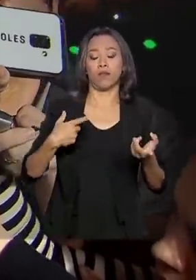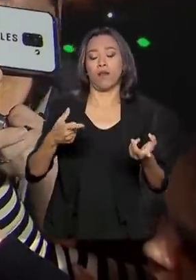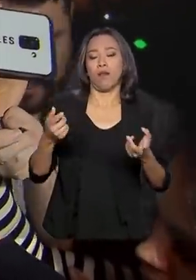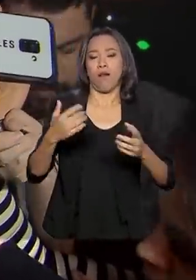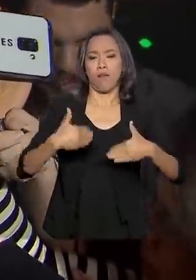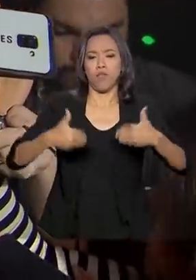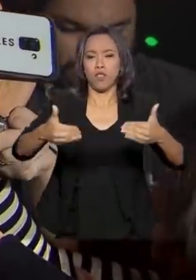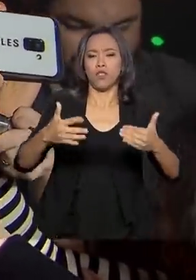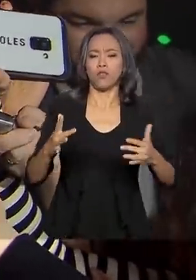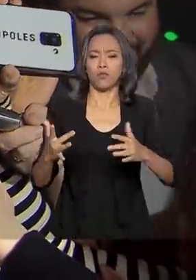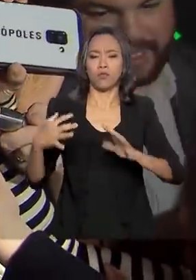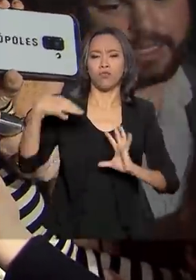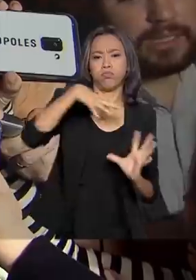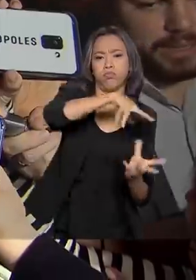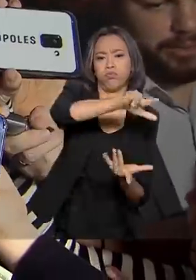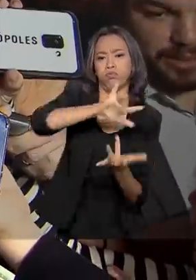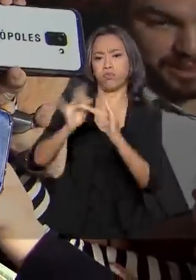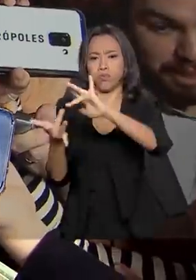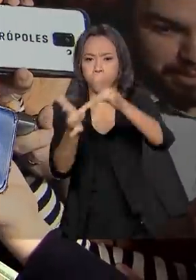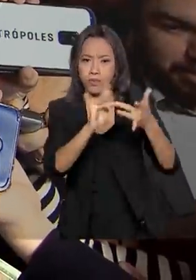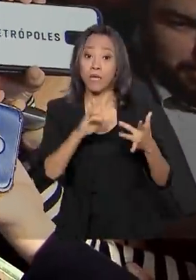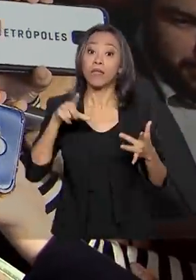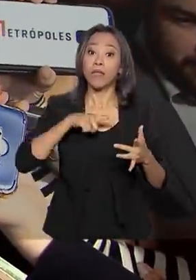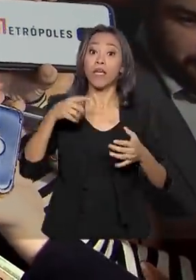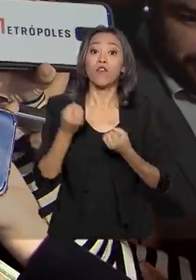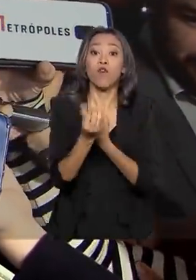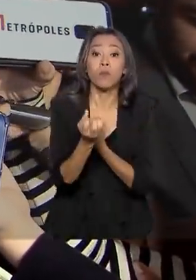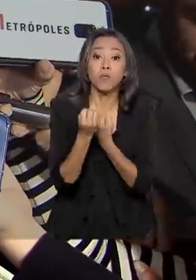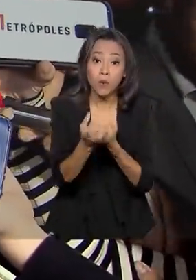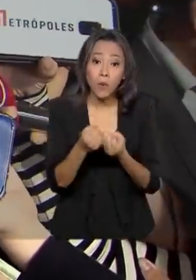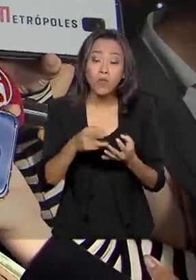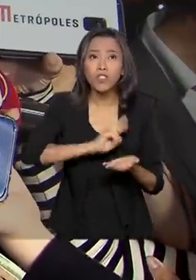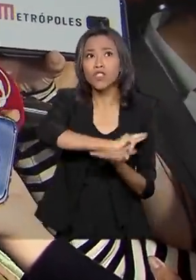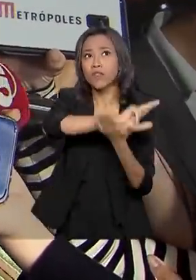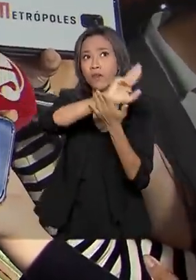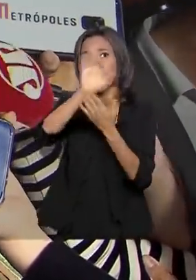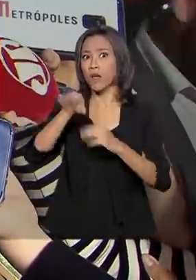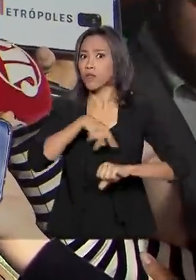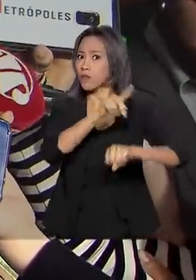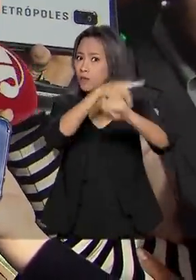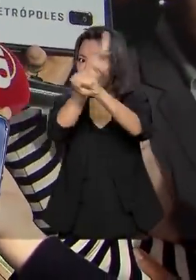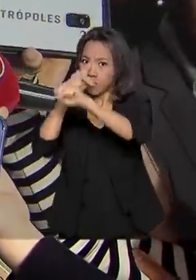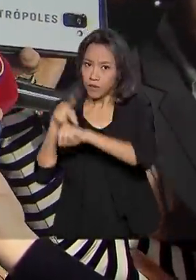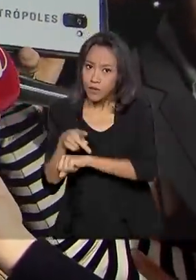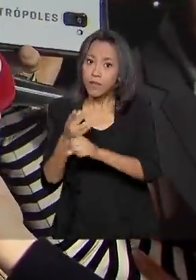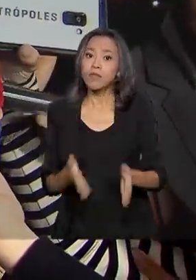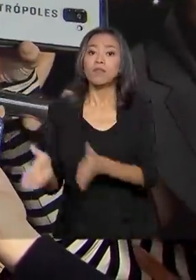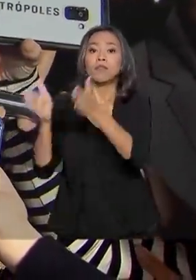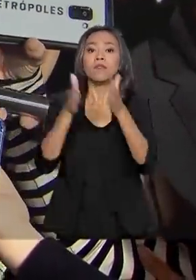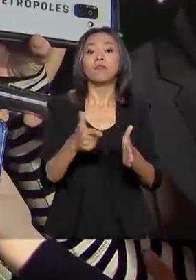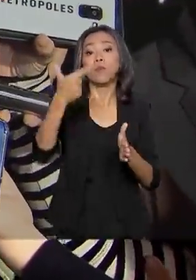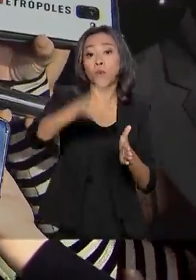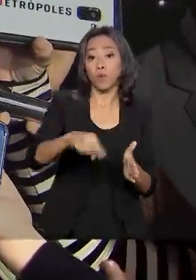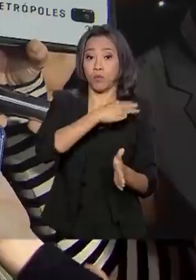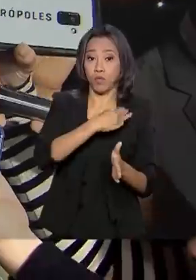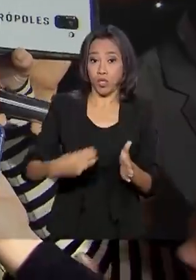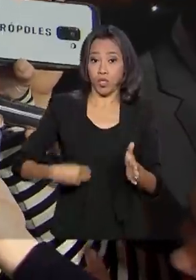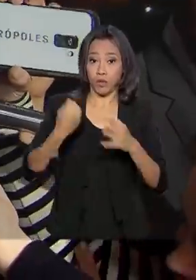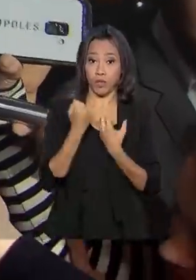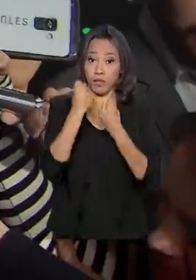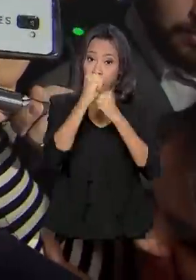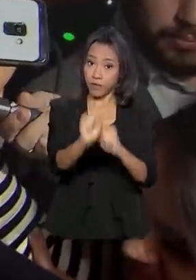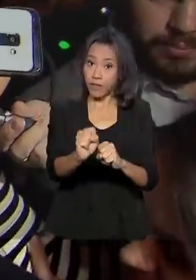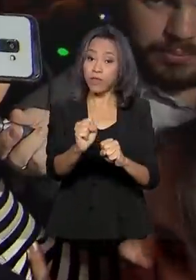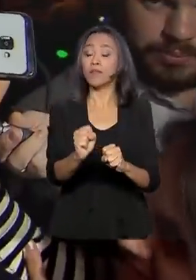ministro Ernesto, com toda essa informação para os outros países, trânsito de informações. Seu ministro Fernando, da defesa, com toda essa